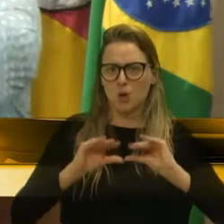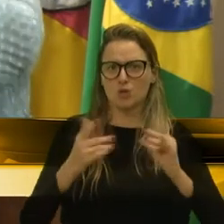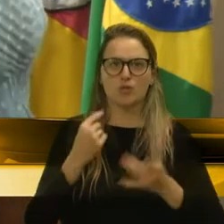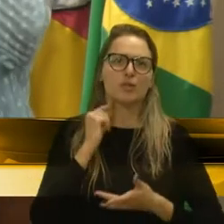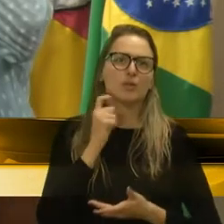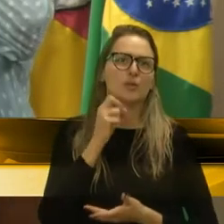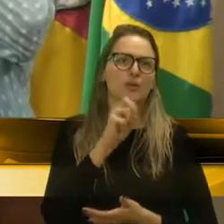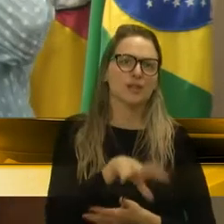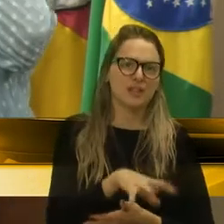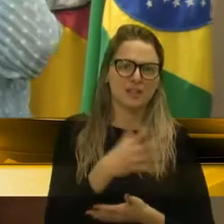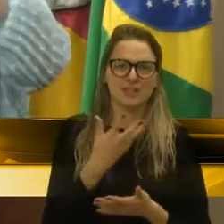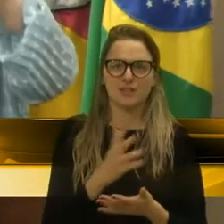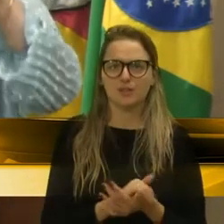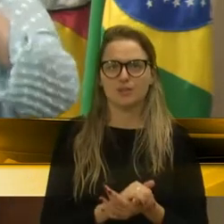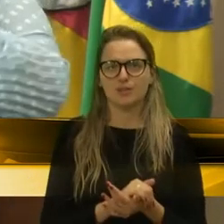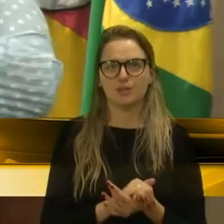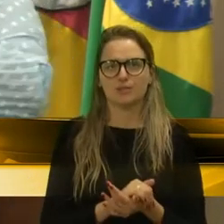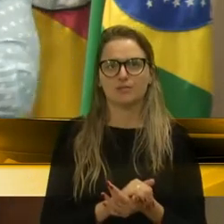lixo...